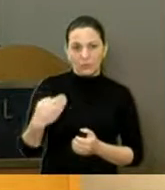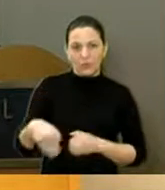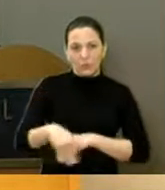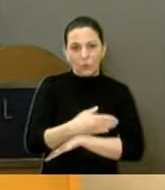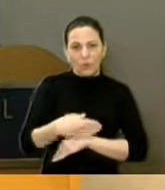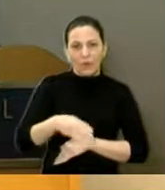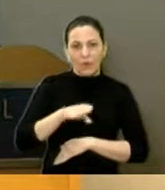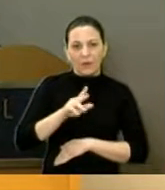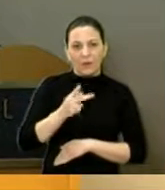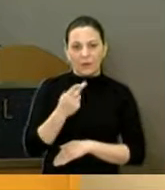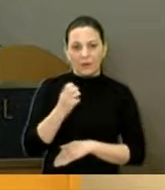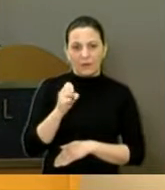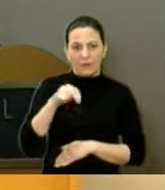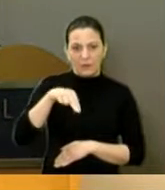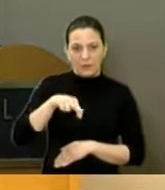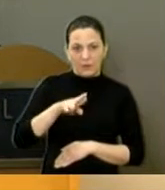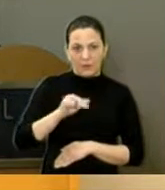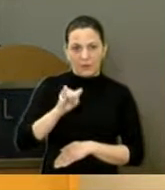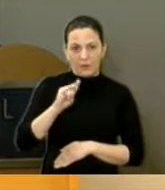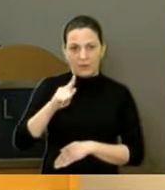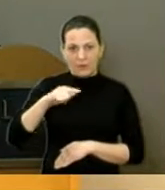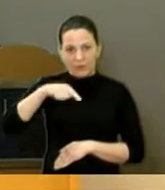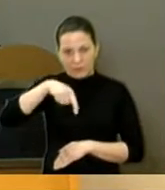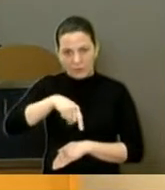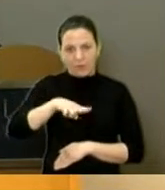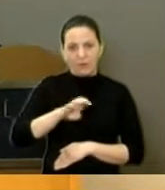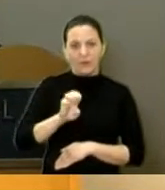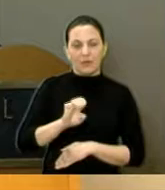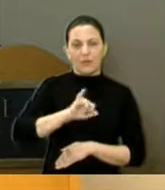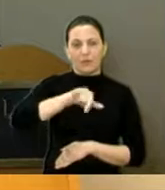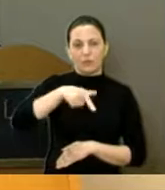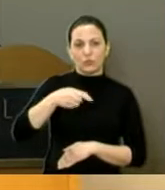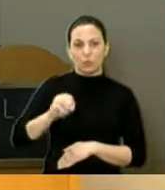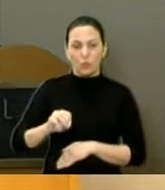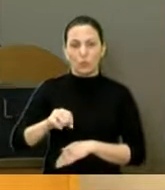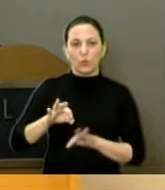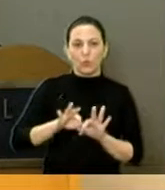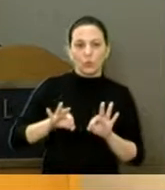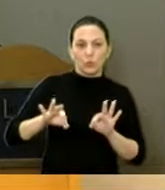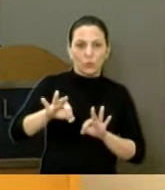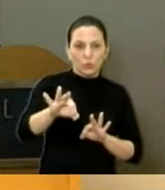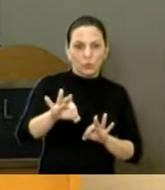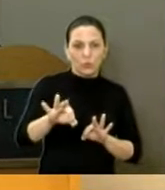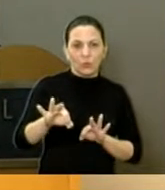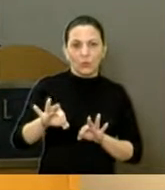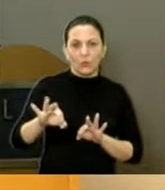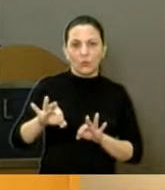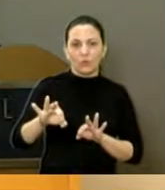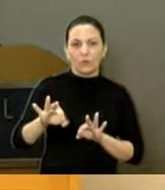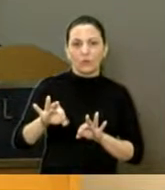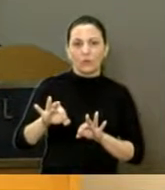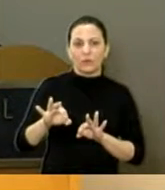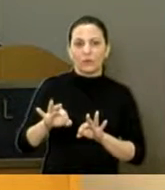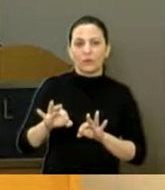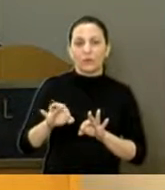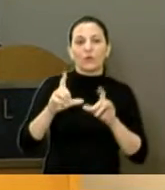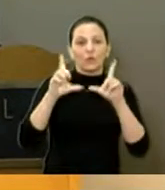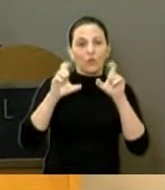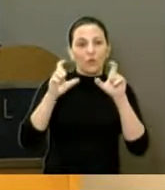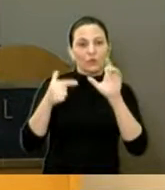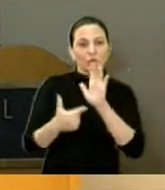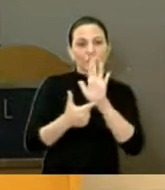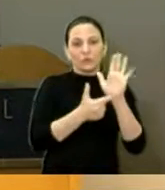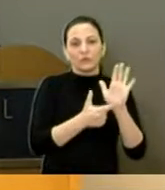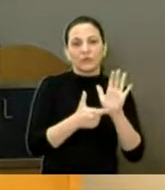Santiago Maia, ele mora lá no quarteirão dele inteiro, não tem, se quiser passar no vídeo, pode passar a foto, no